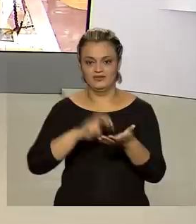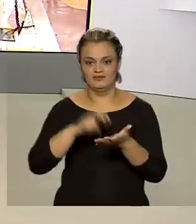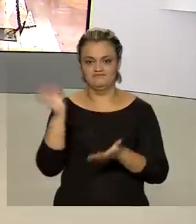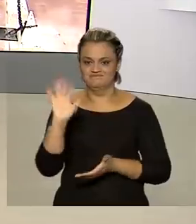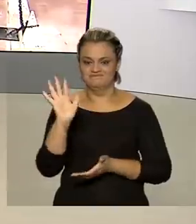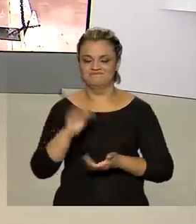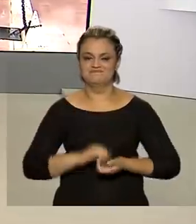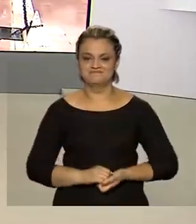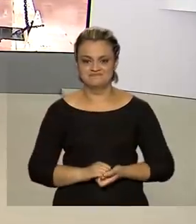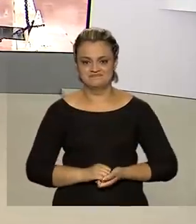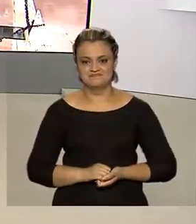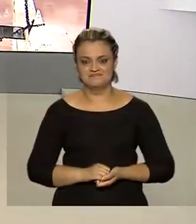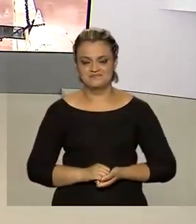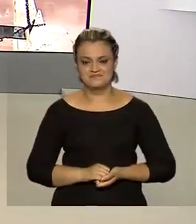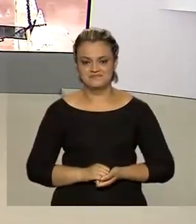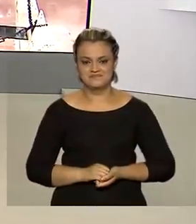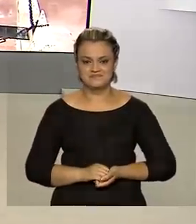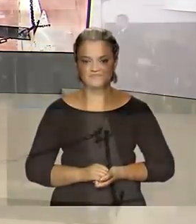Até lá!